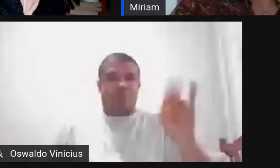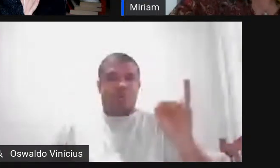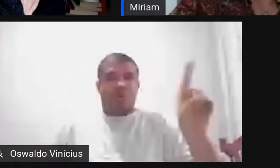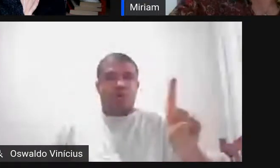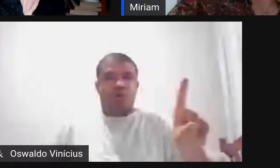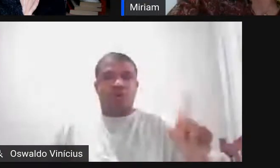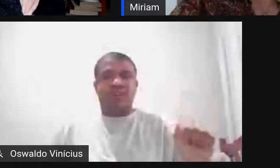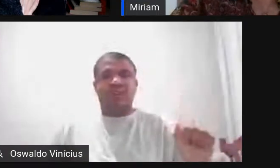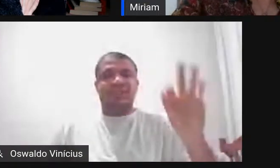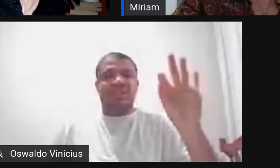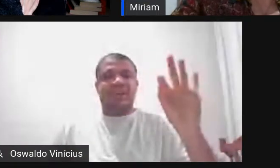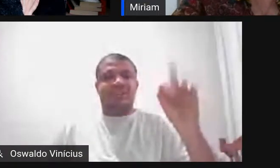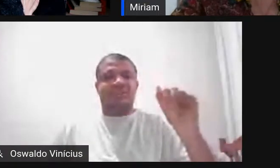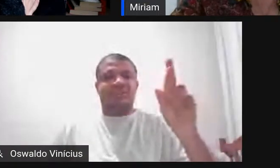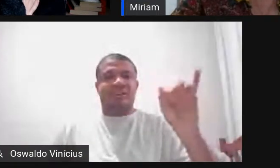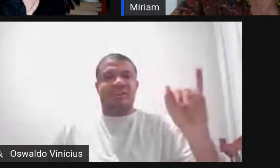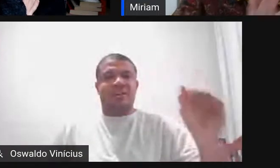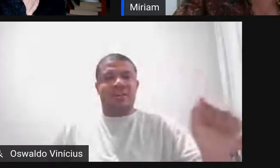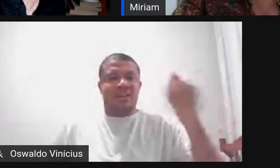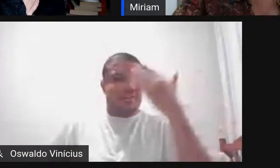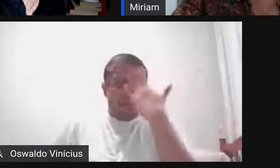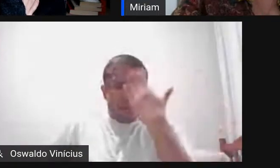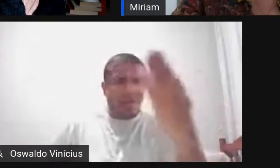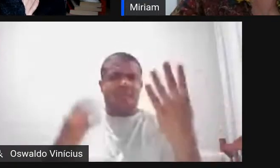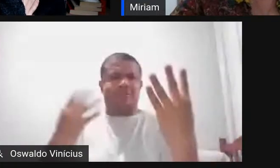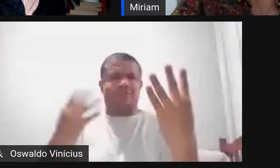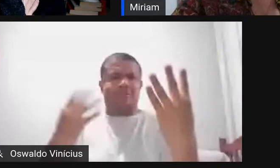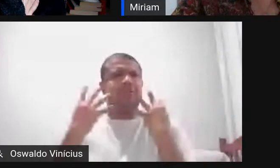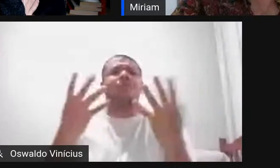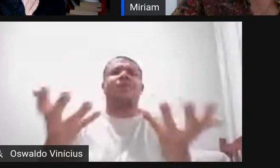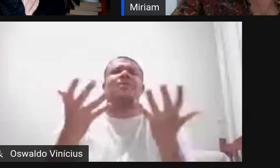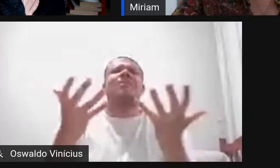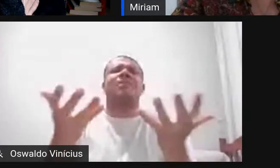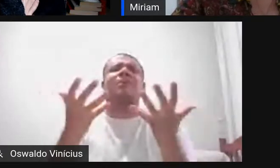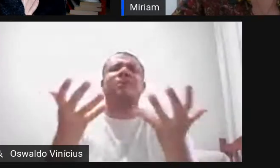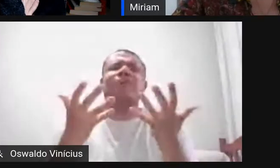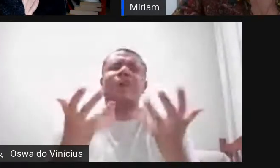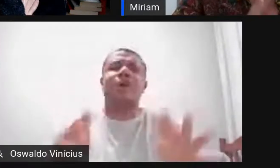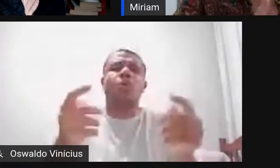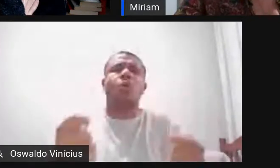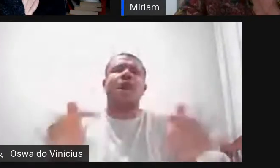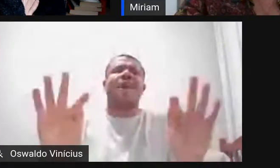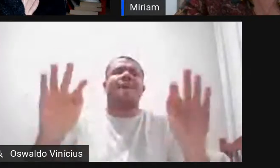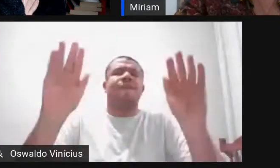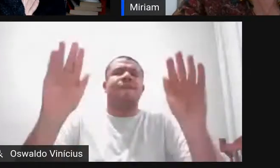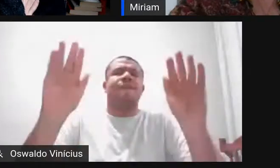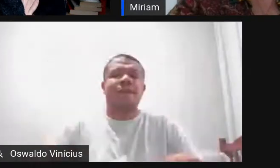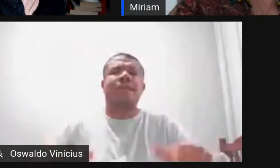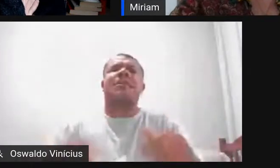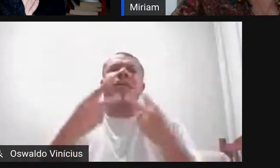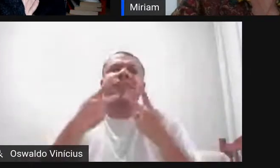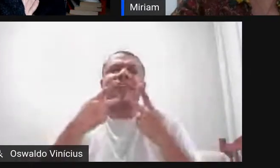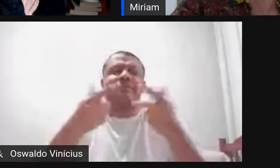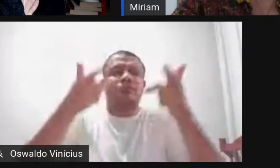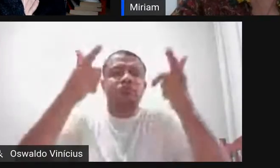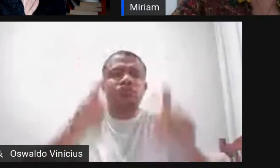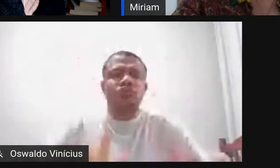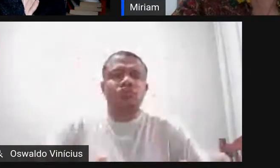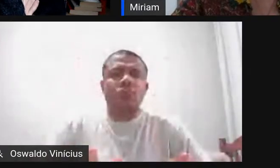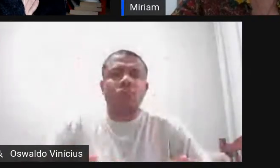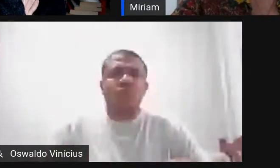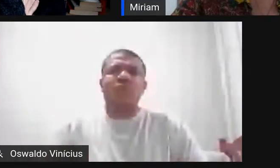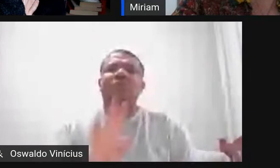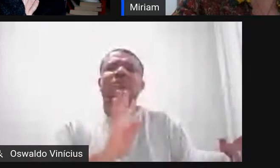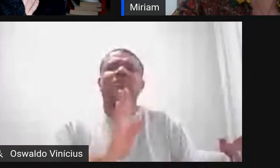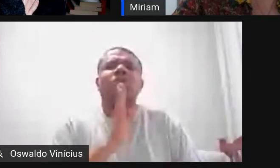e eu quero aqui só para fechar mesmo é reforçar que essa ponte entre pesquisa e ensino ela